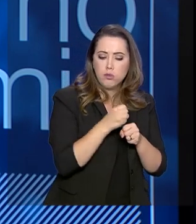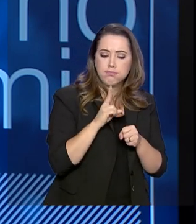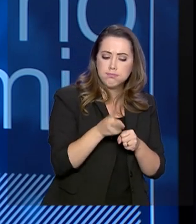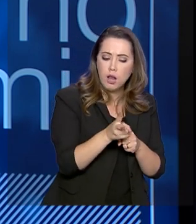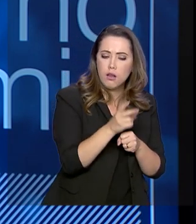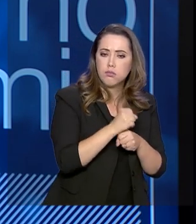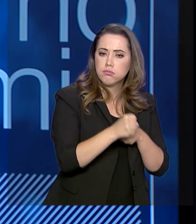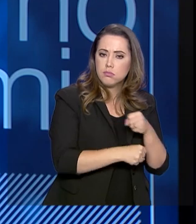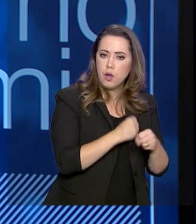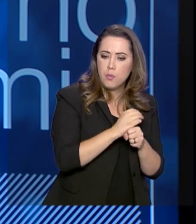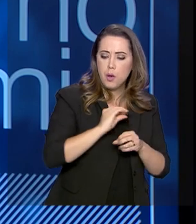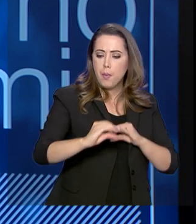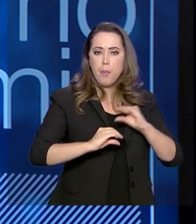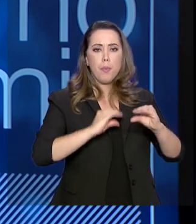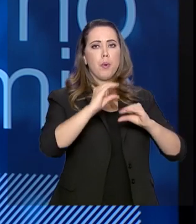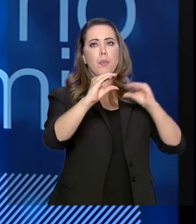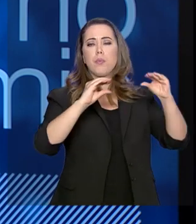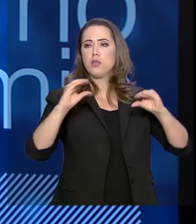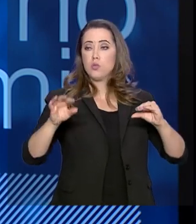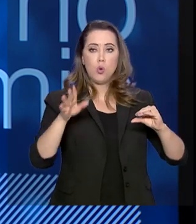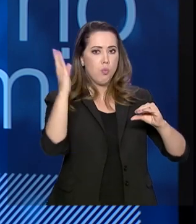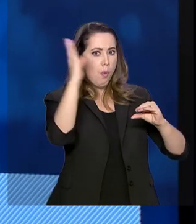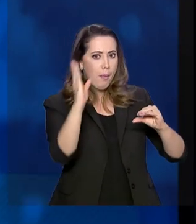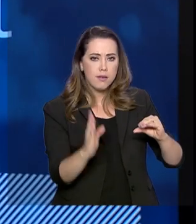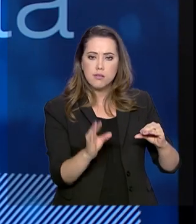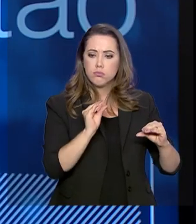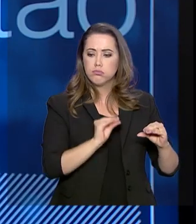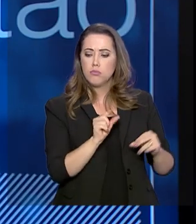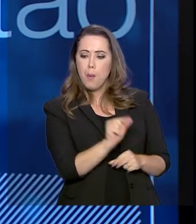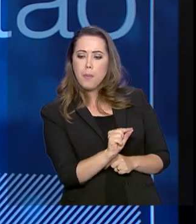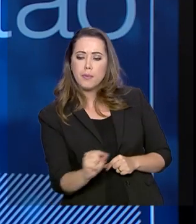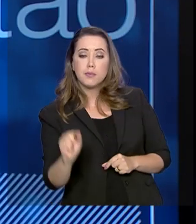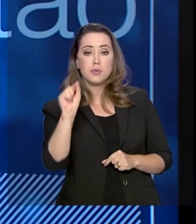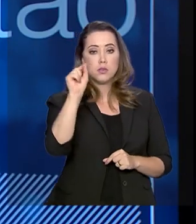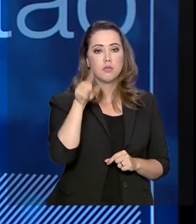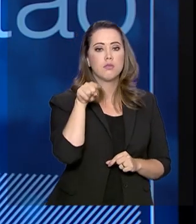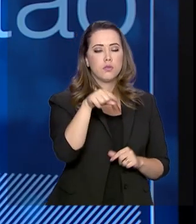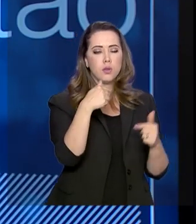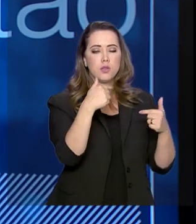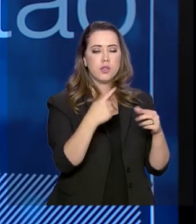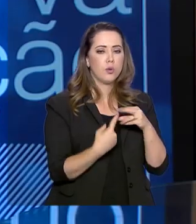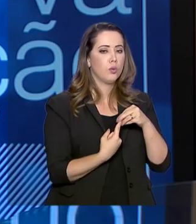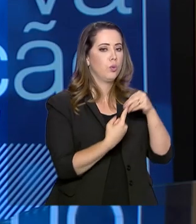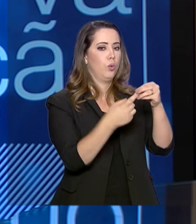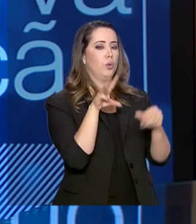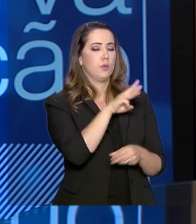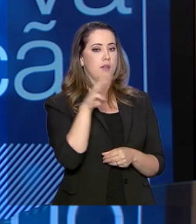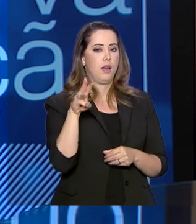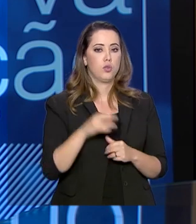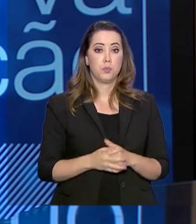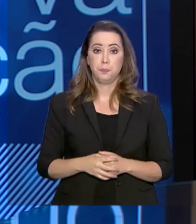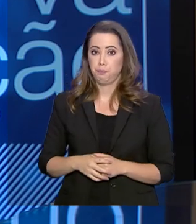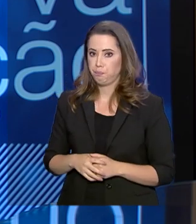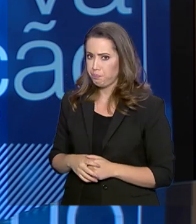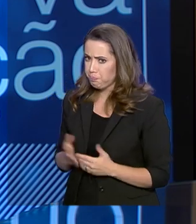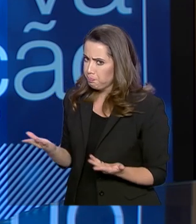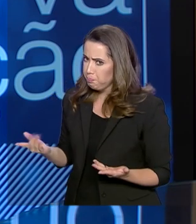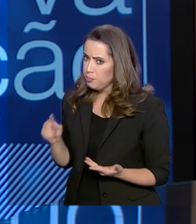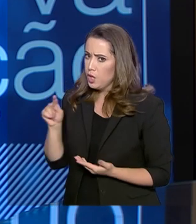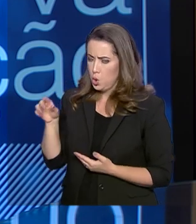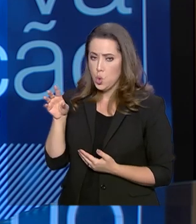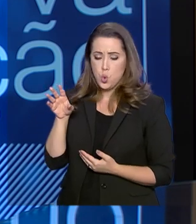municípios e sociedade civil que vão ser operacionalizadas dentro da plataforma. E a plataforma também tem